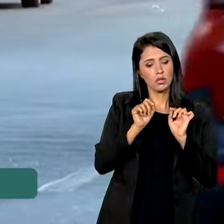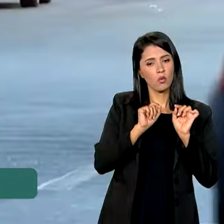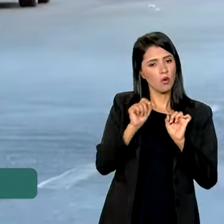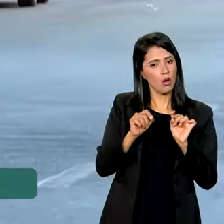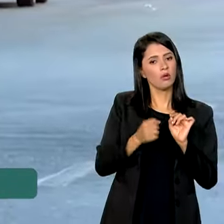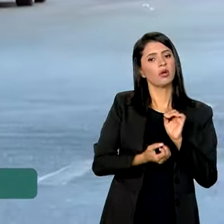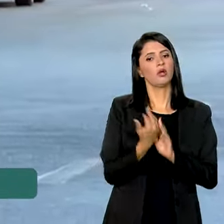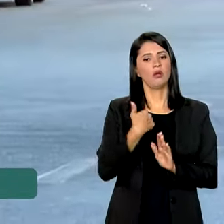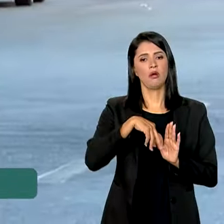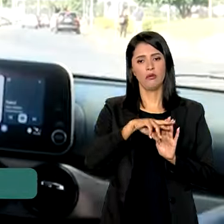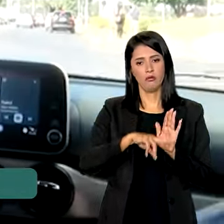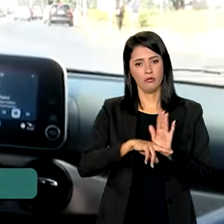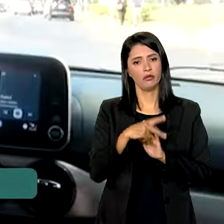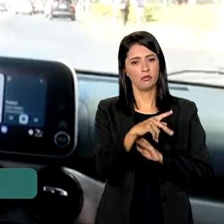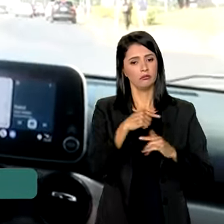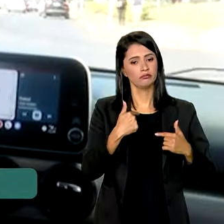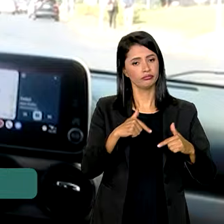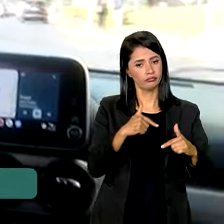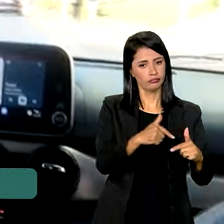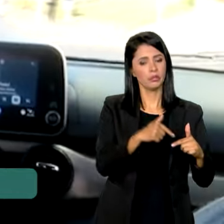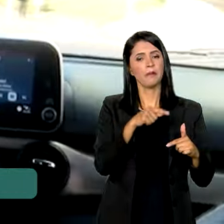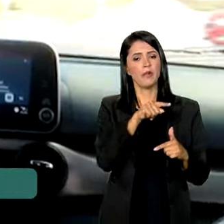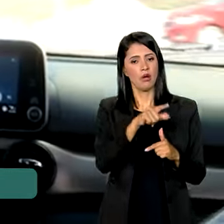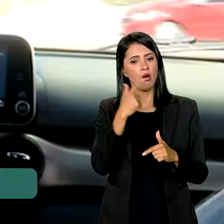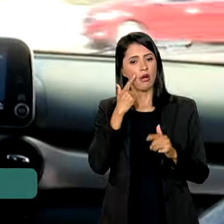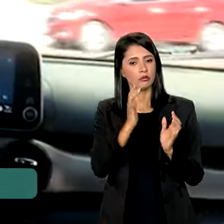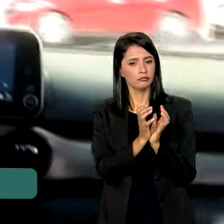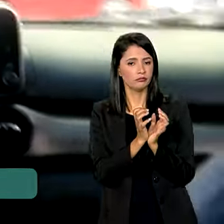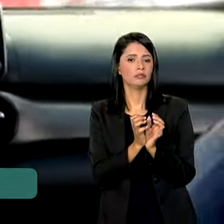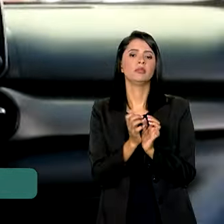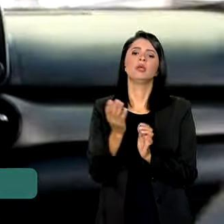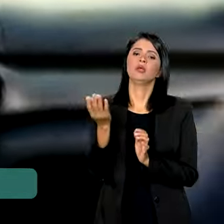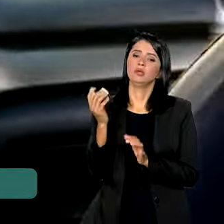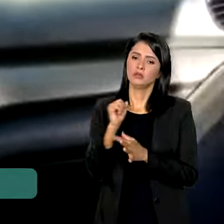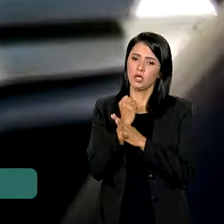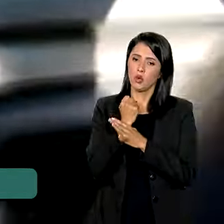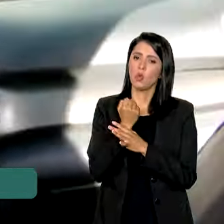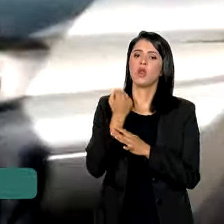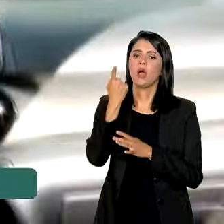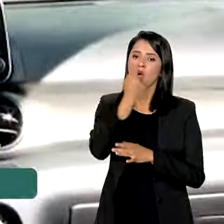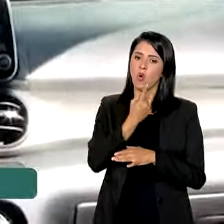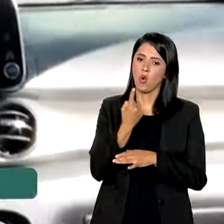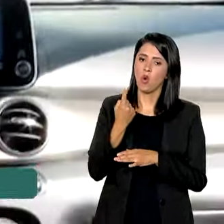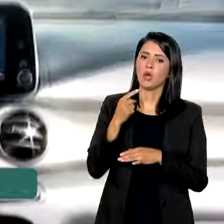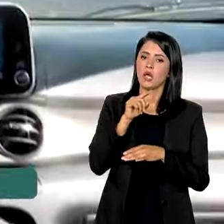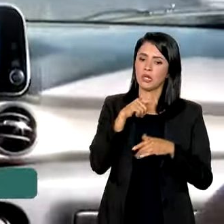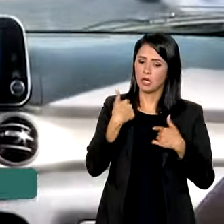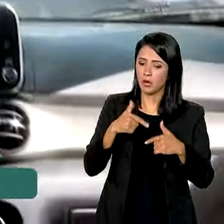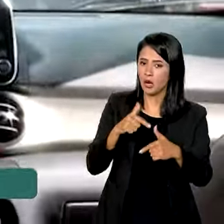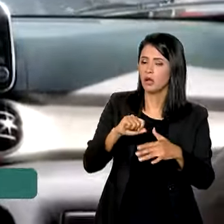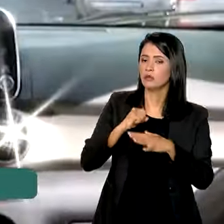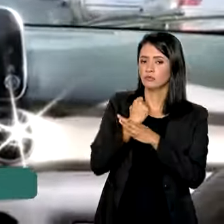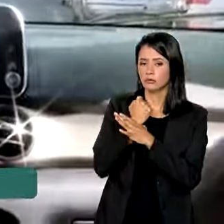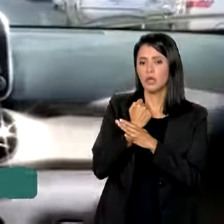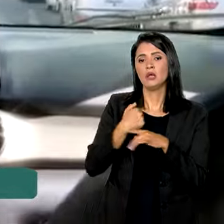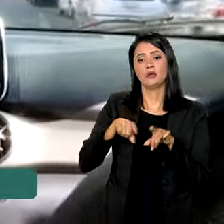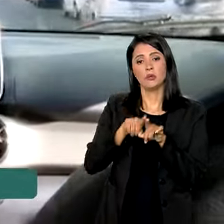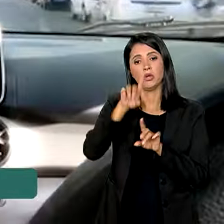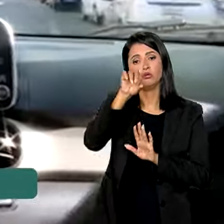regulamentar a atividade e assegurar um ganho mínimo por hora trabalhada, além do direito à